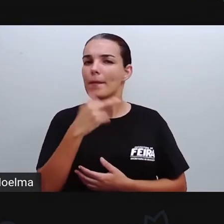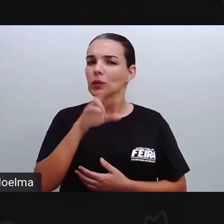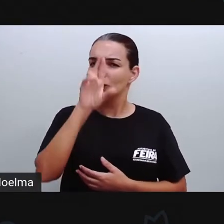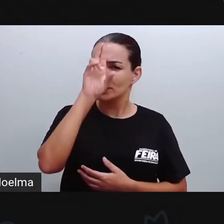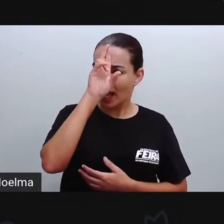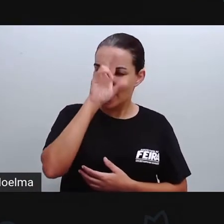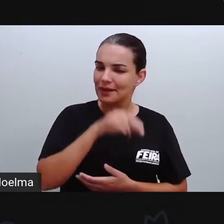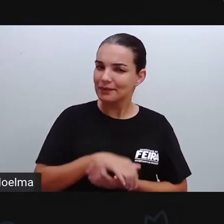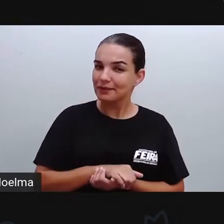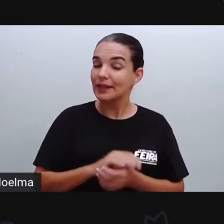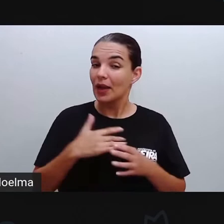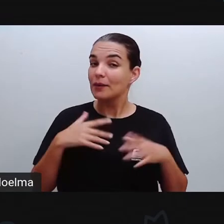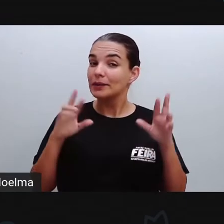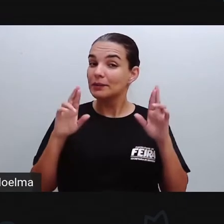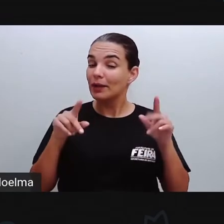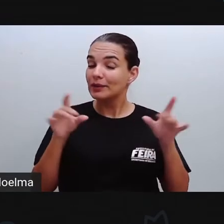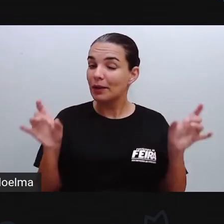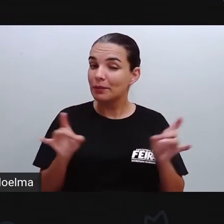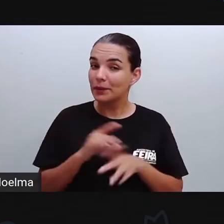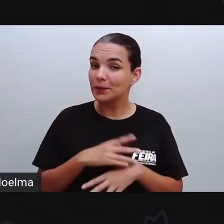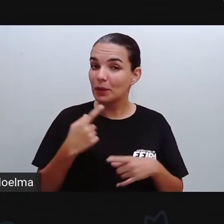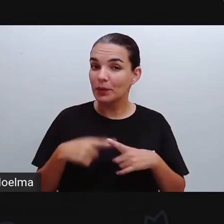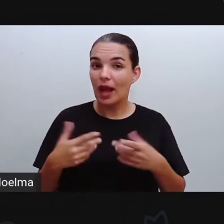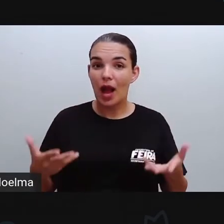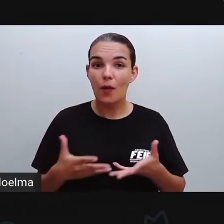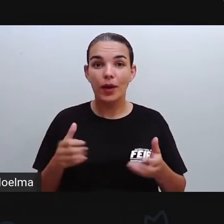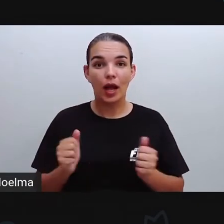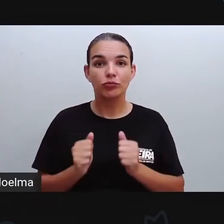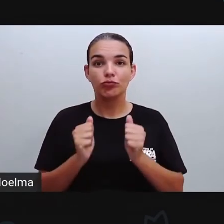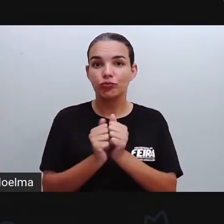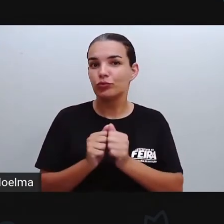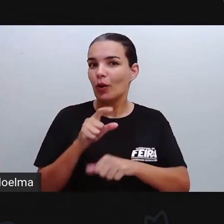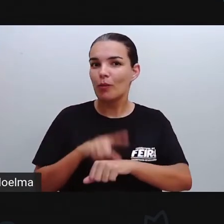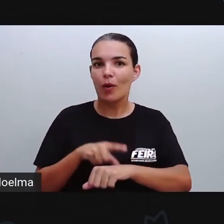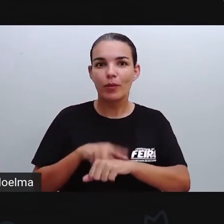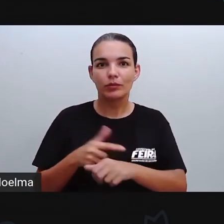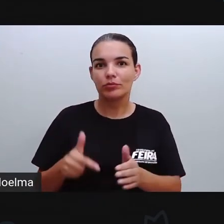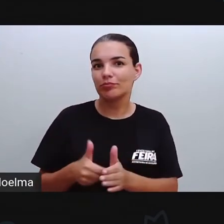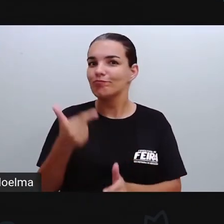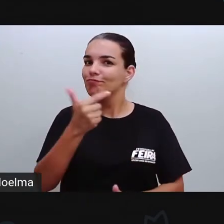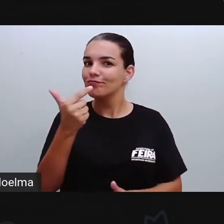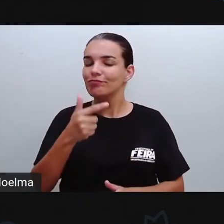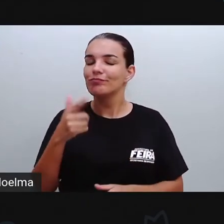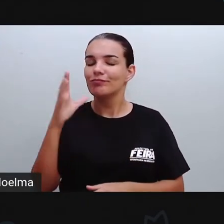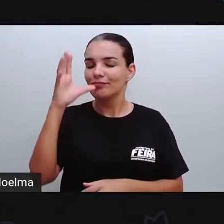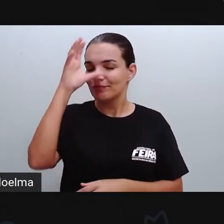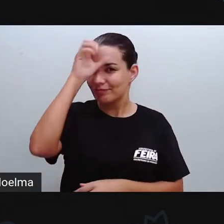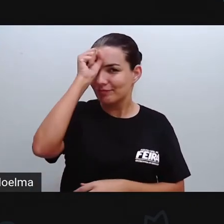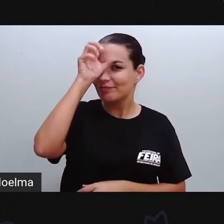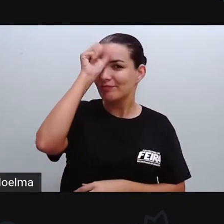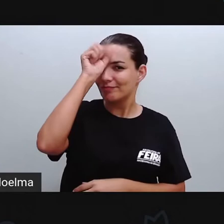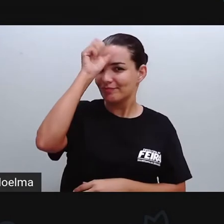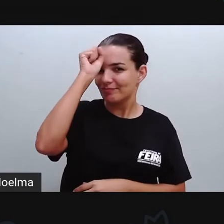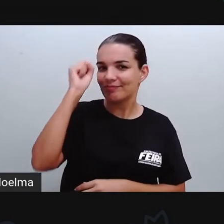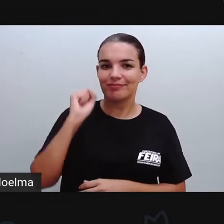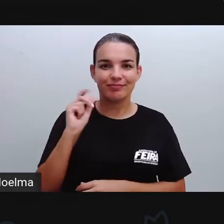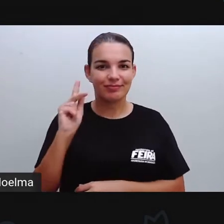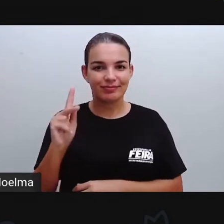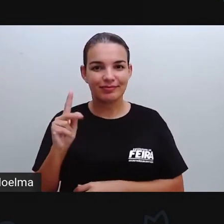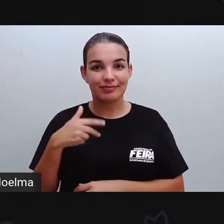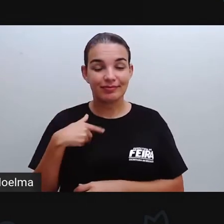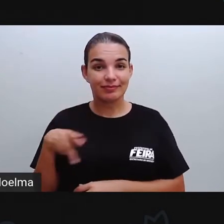Eu espero que vocês tenham feito tudo isso, porque nós estamos aqui reunidos para o nosso segundo momento, para mais um momento de muito aprendizado.